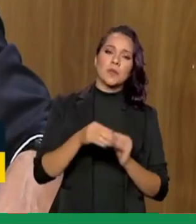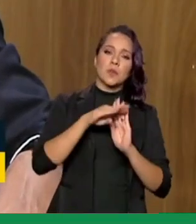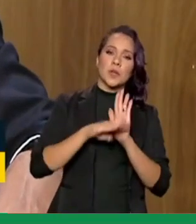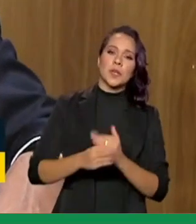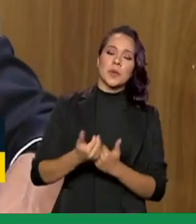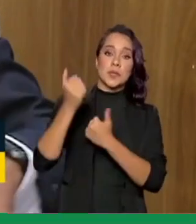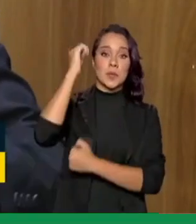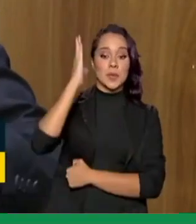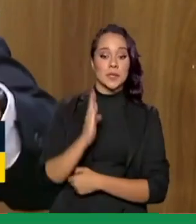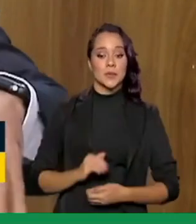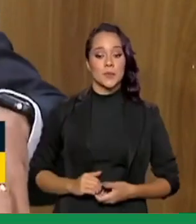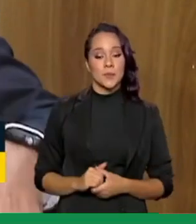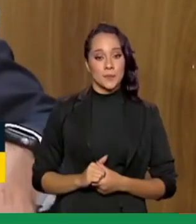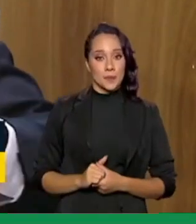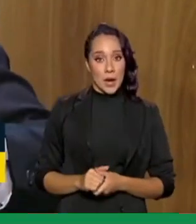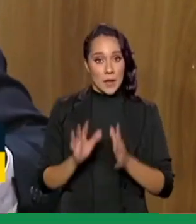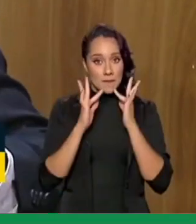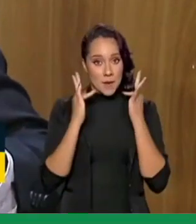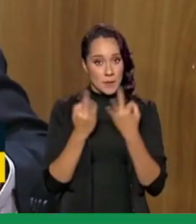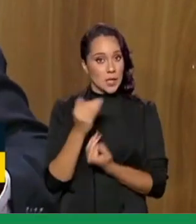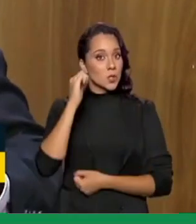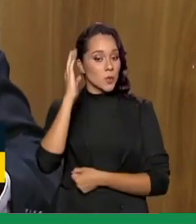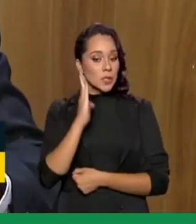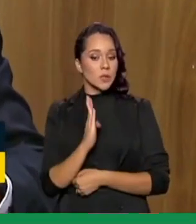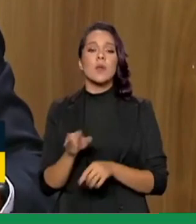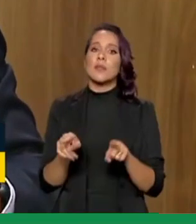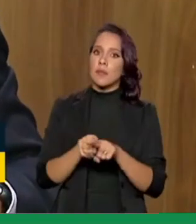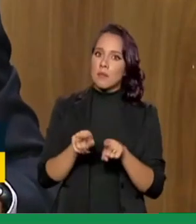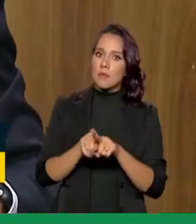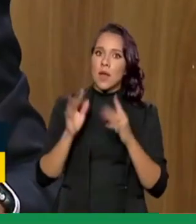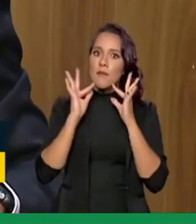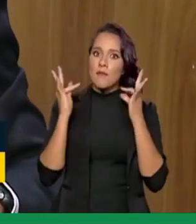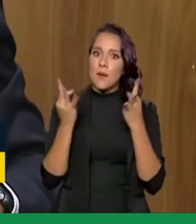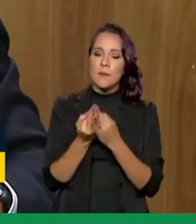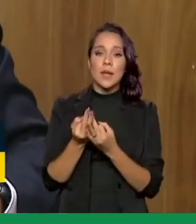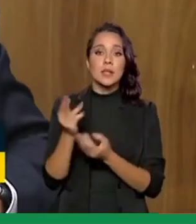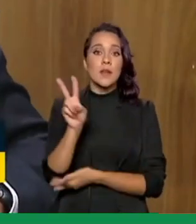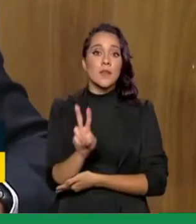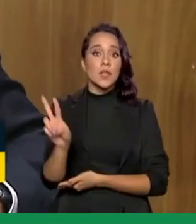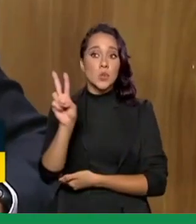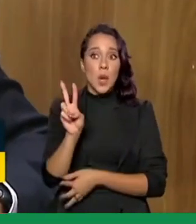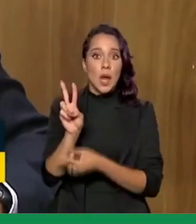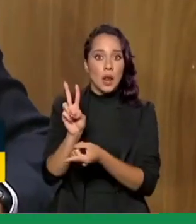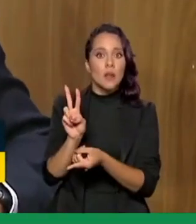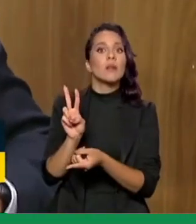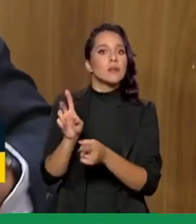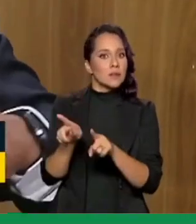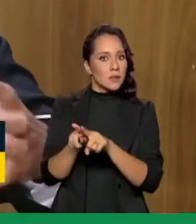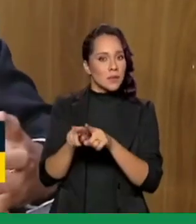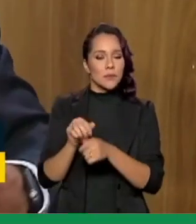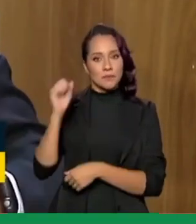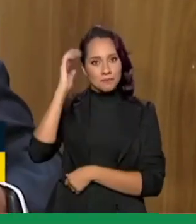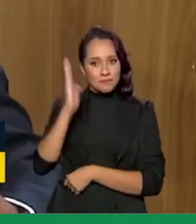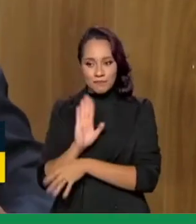Auxílio Brasil. Famílias brasileiras e também famílias como as famílias venezuelanas. Então, o